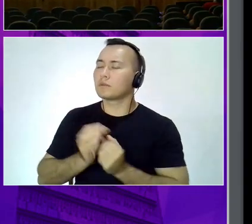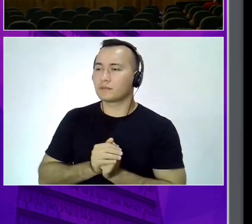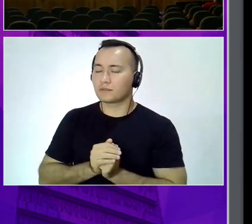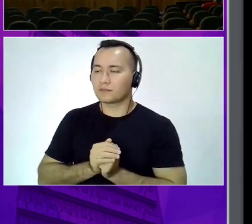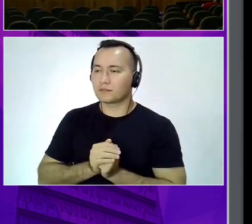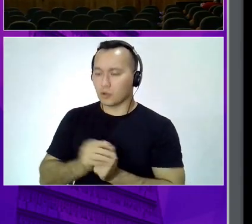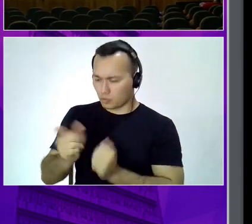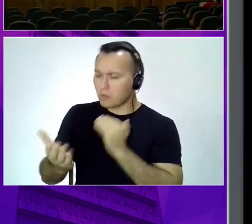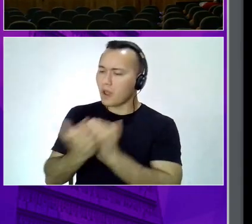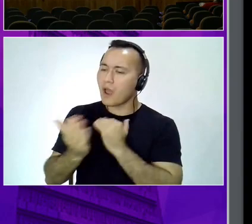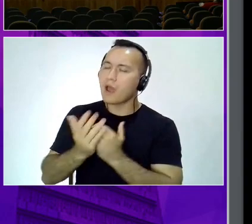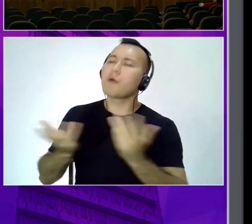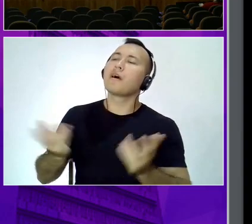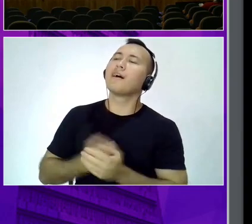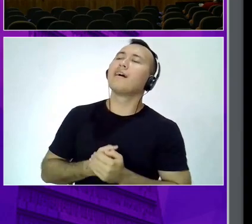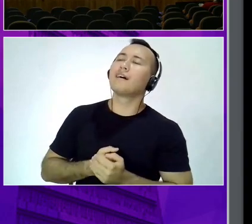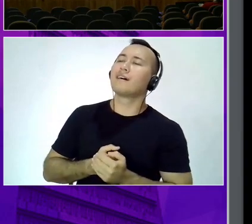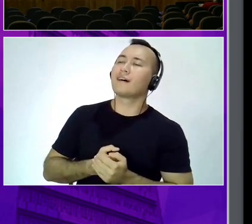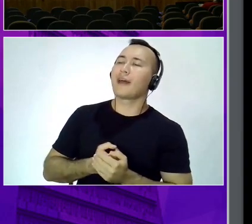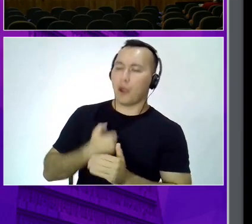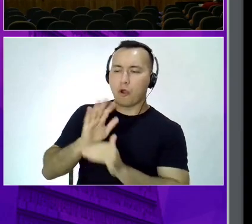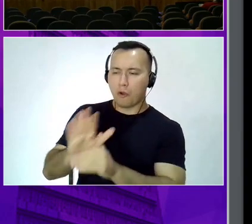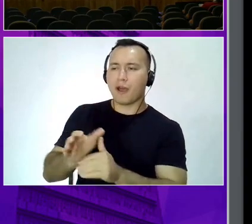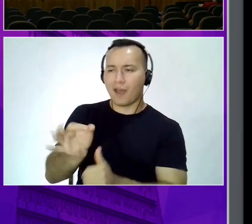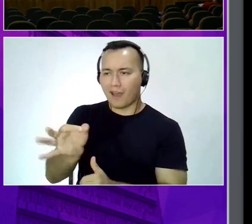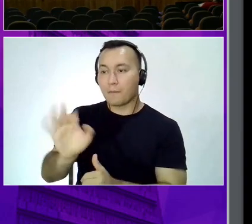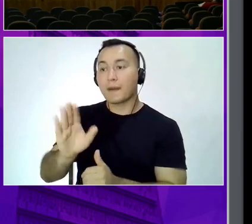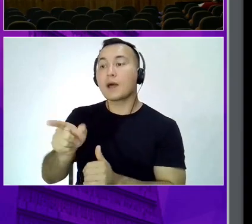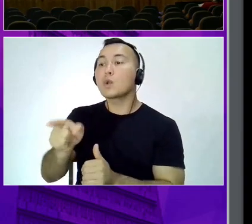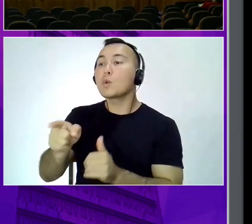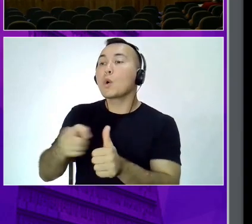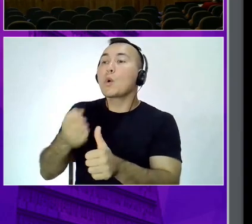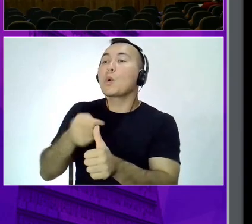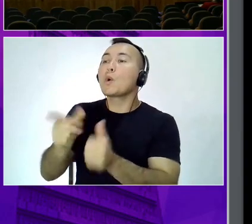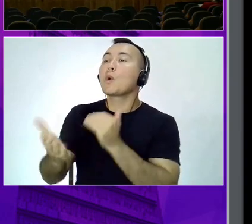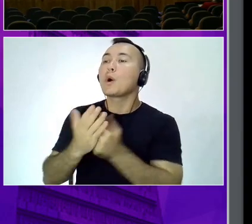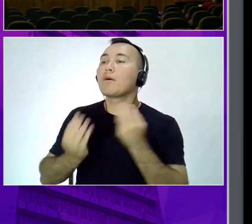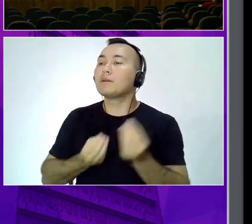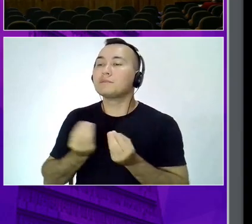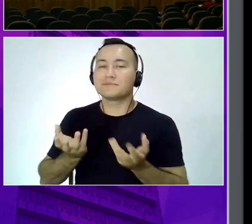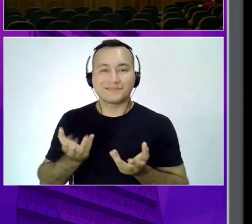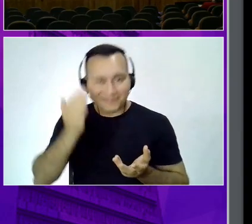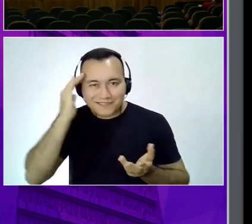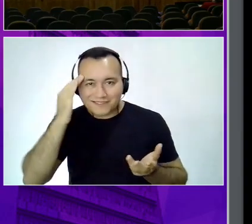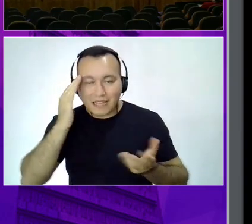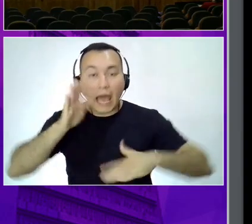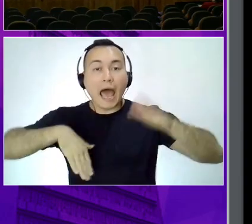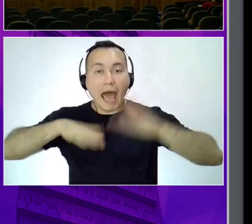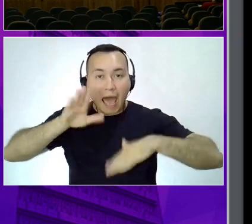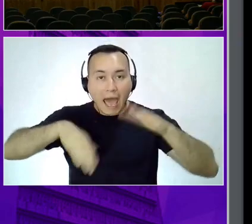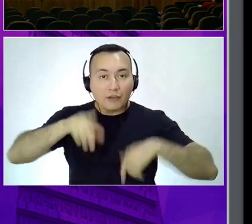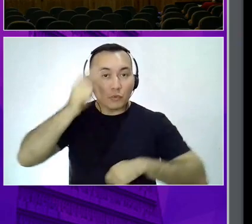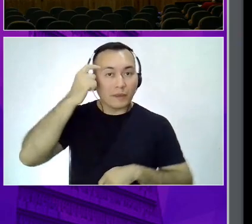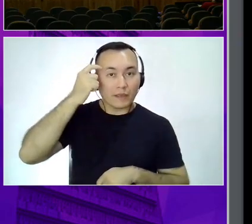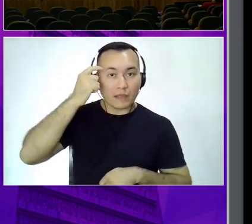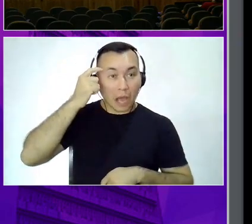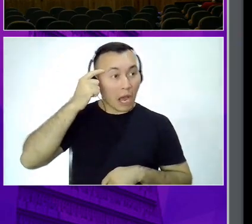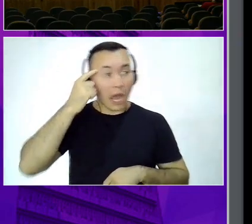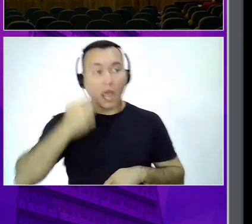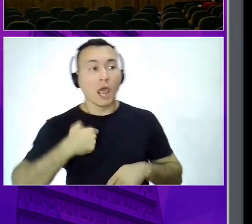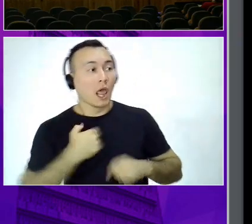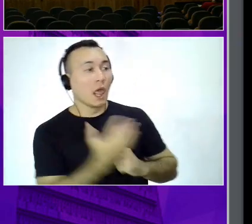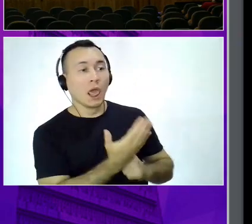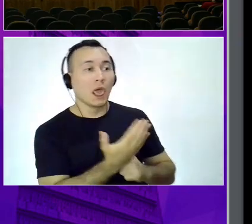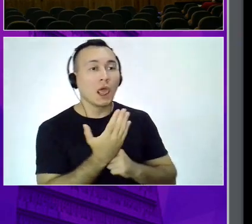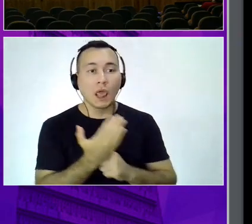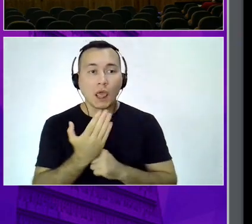você vai me ajudar também. Isso que é o incrível. A gente pensa que é a gente que precisa de ajuda e muitas vezes a gente pode ajudar também. Quando a gente descobre que a gente